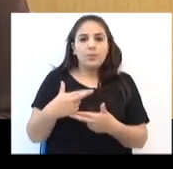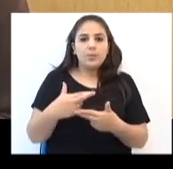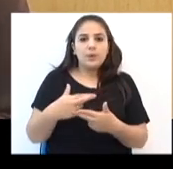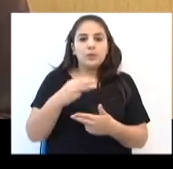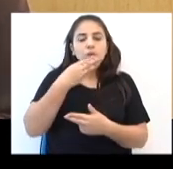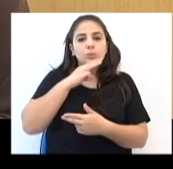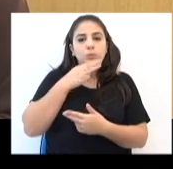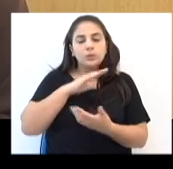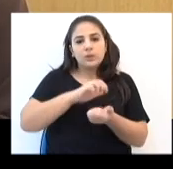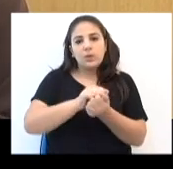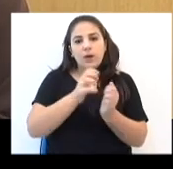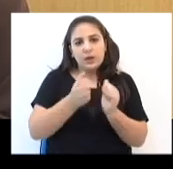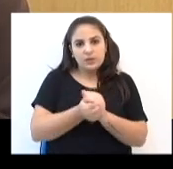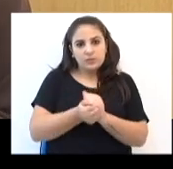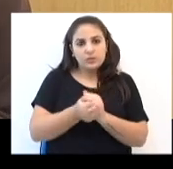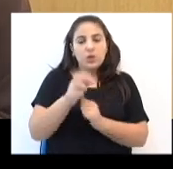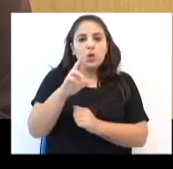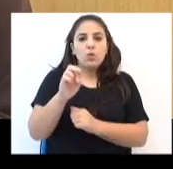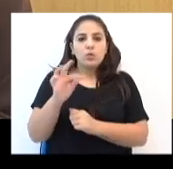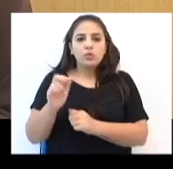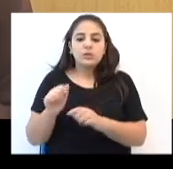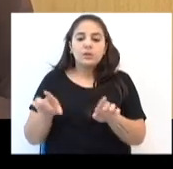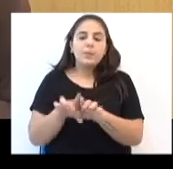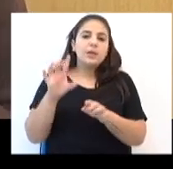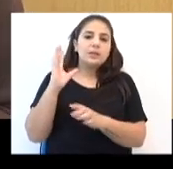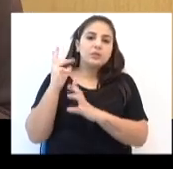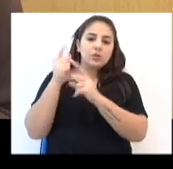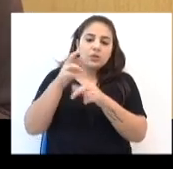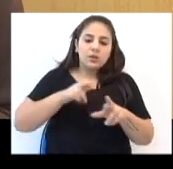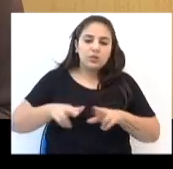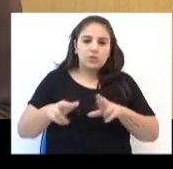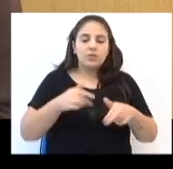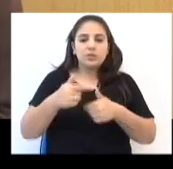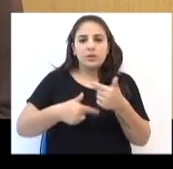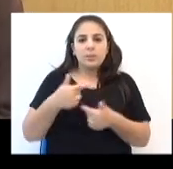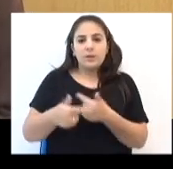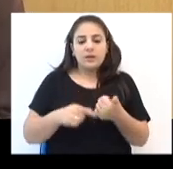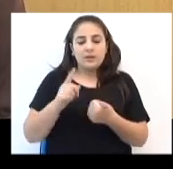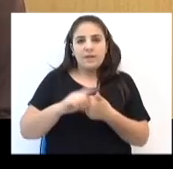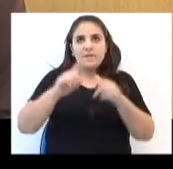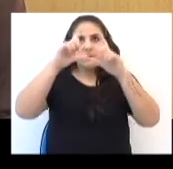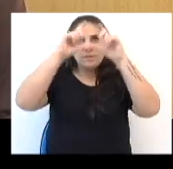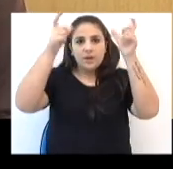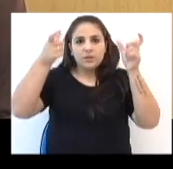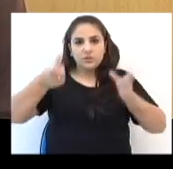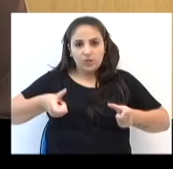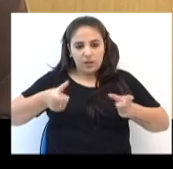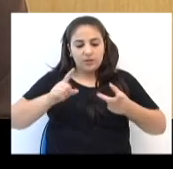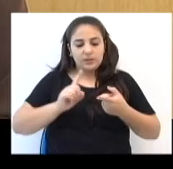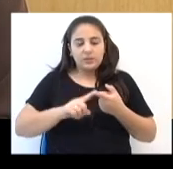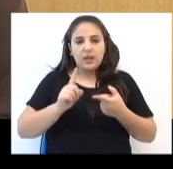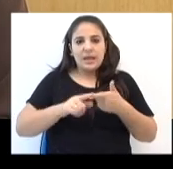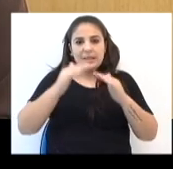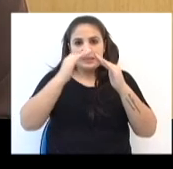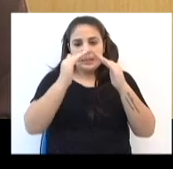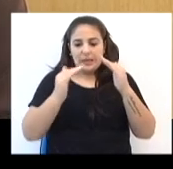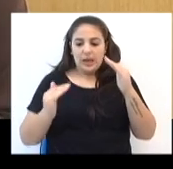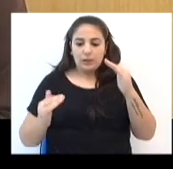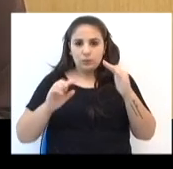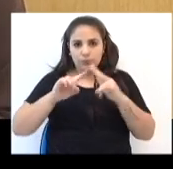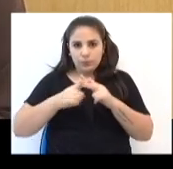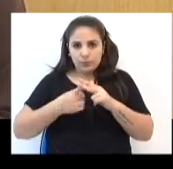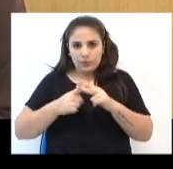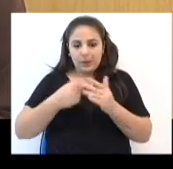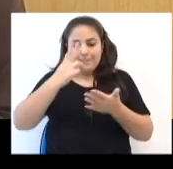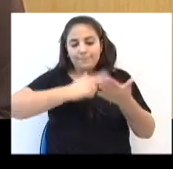Visuais Routinaider Histórico Regional. Entre os serviços estão a reforma das fachadas, correções dos telhados,